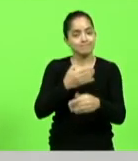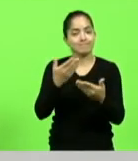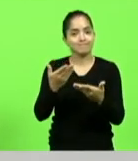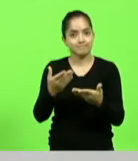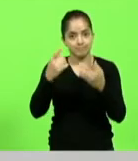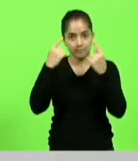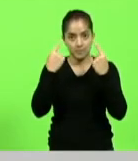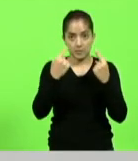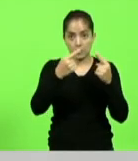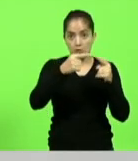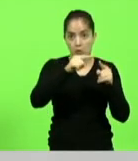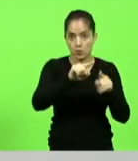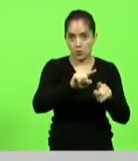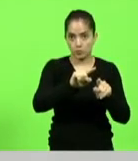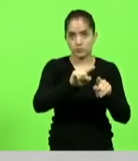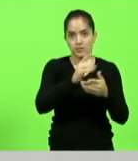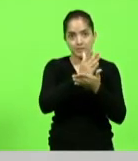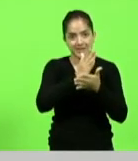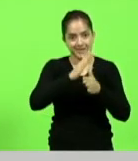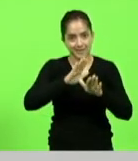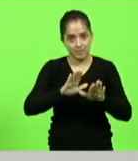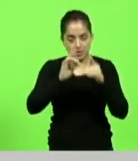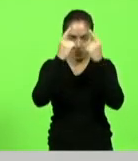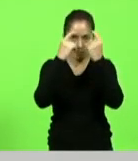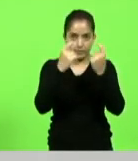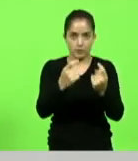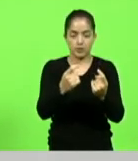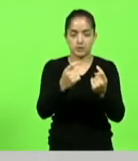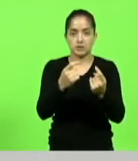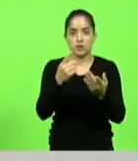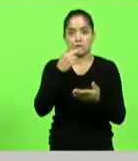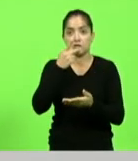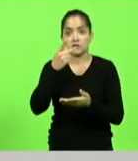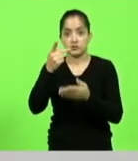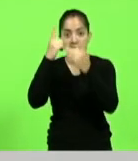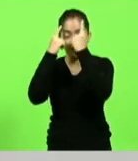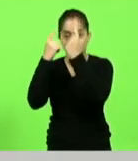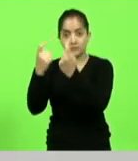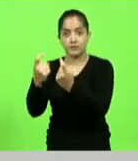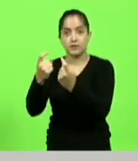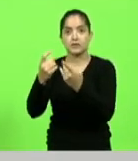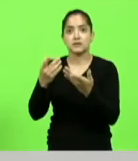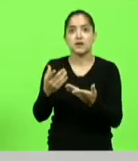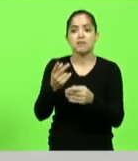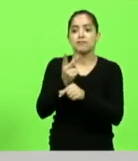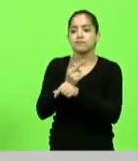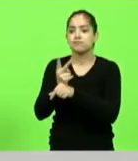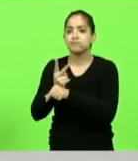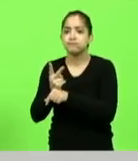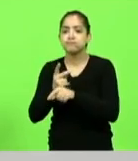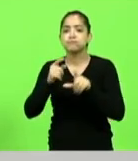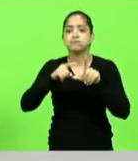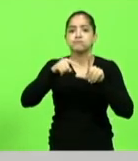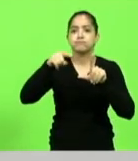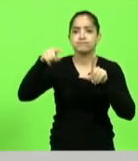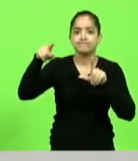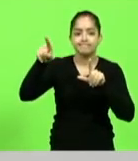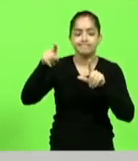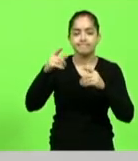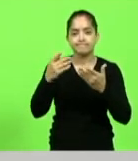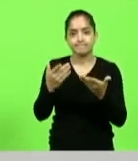combate à violência contra a mulher Quando se fala de violência nós ficamos procurando dados em todos os lados